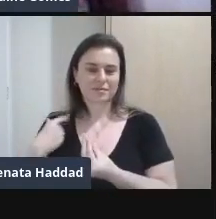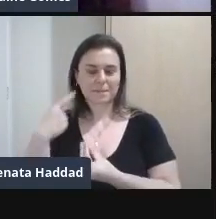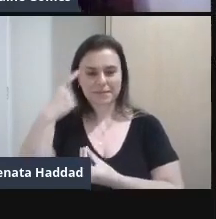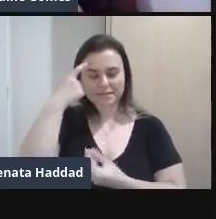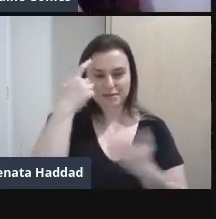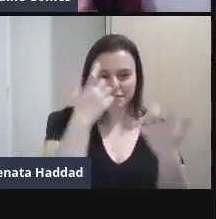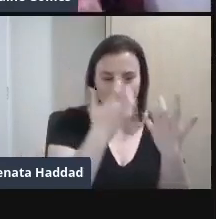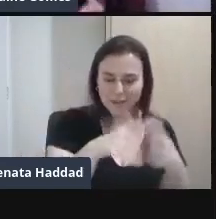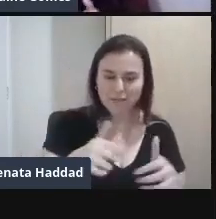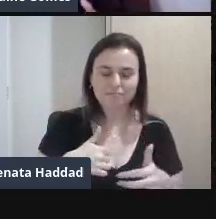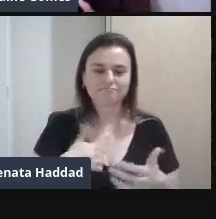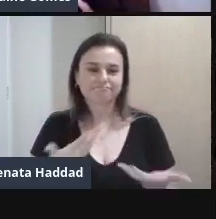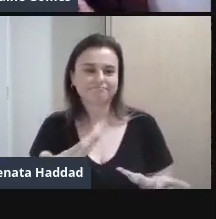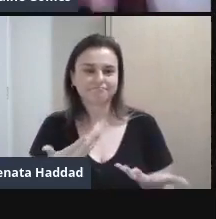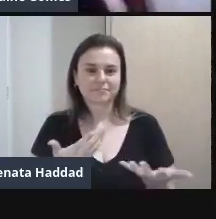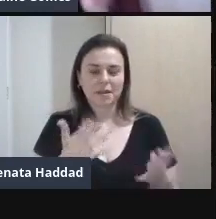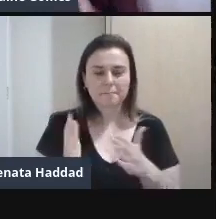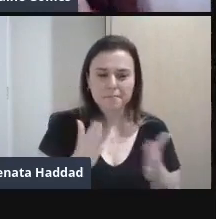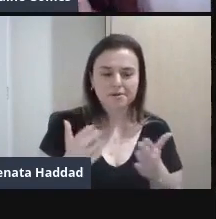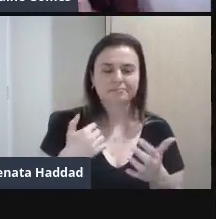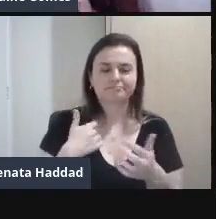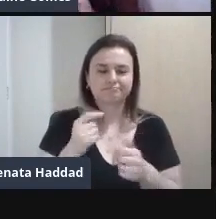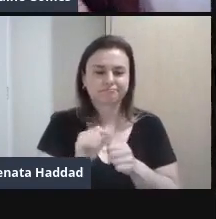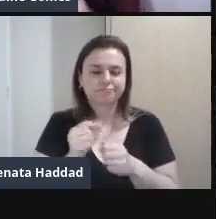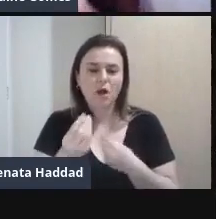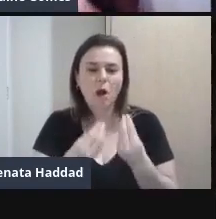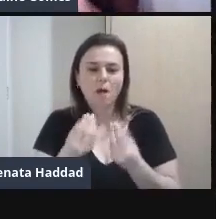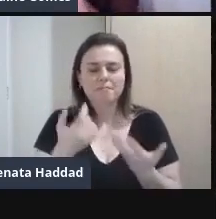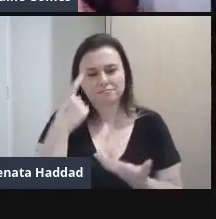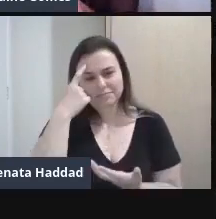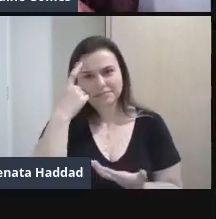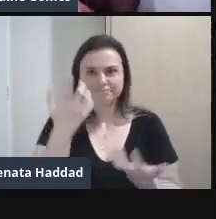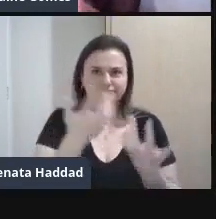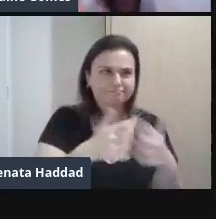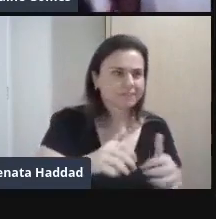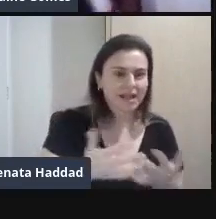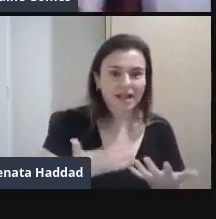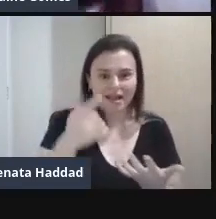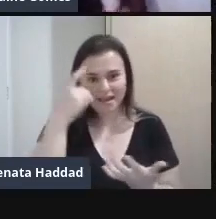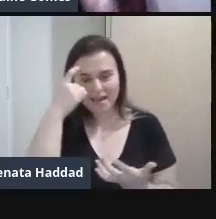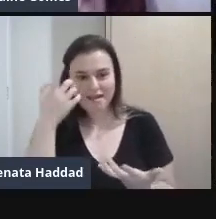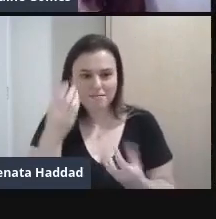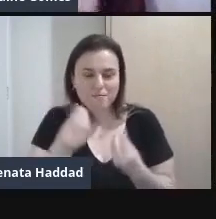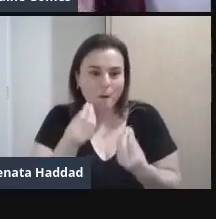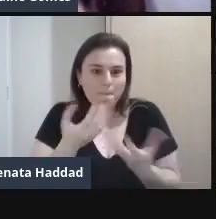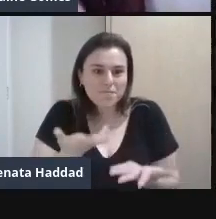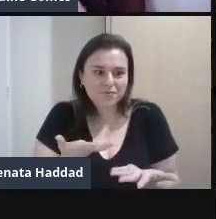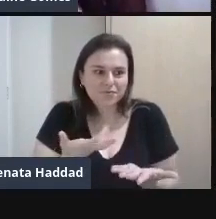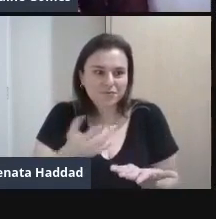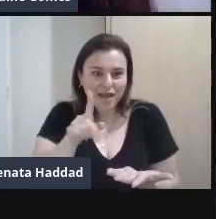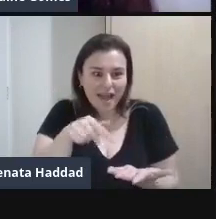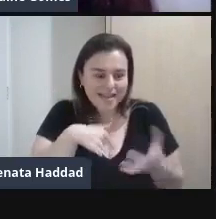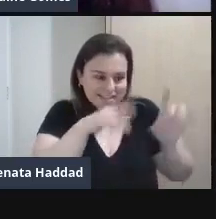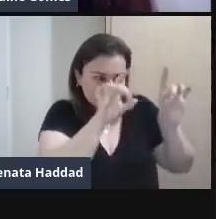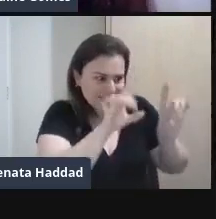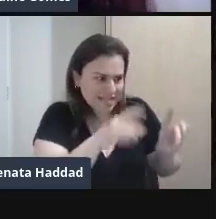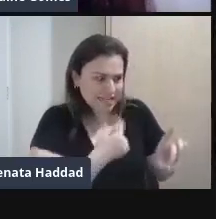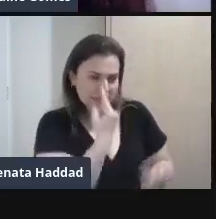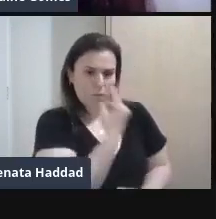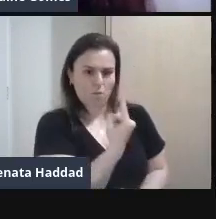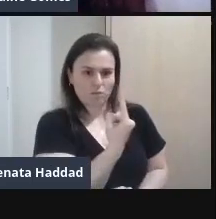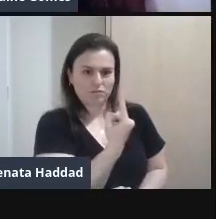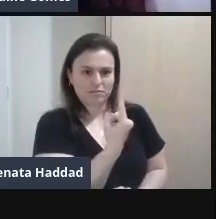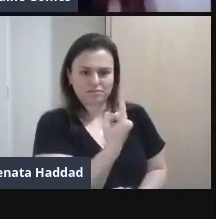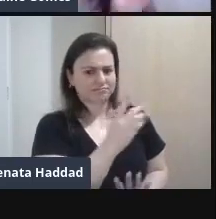E por que que a gente É condicionado A limitar Não Você precisa ser especialista Em um determinado assunto